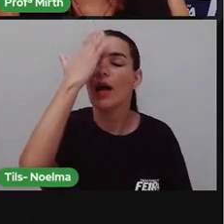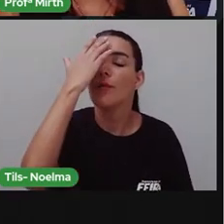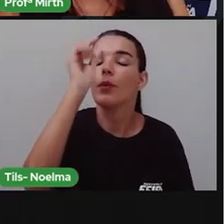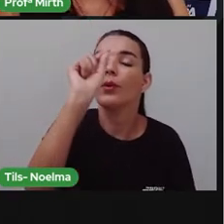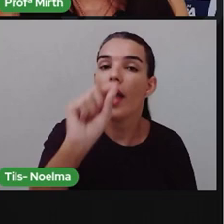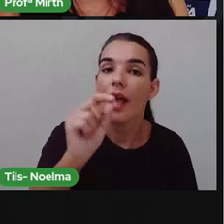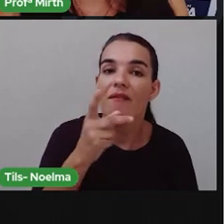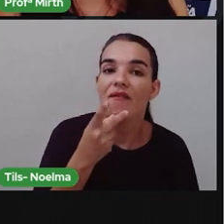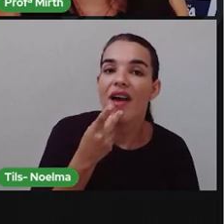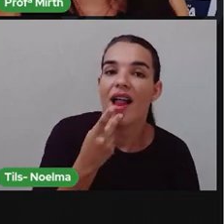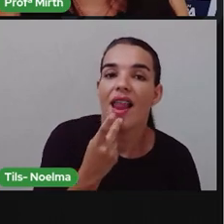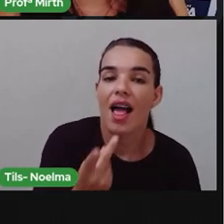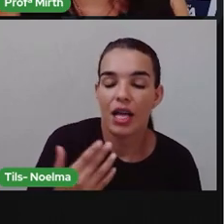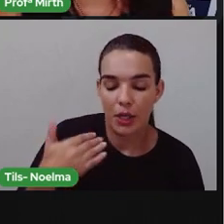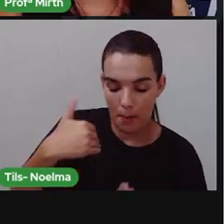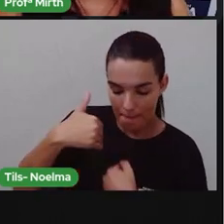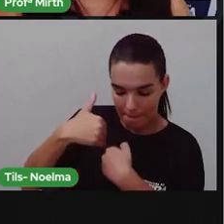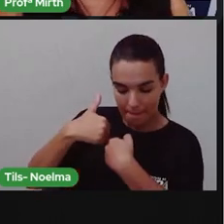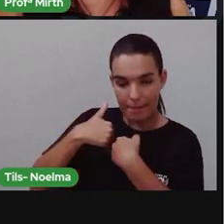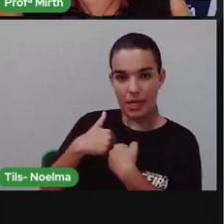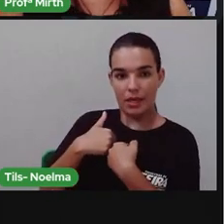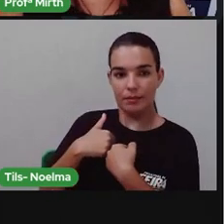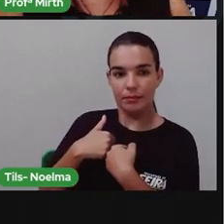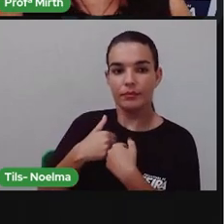Biografia, eu falo do outro.